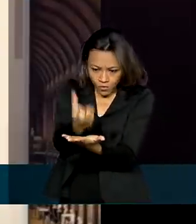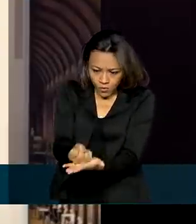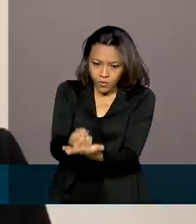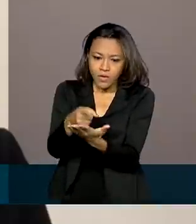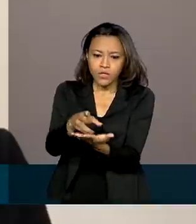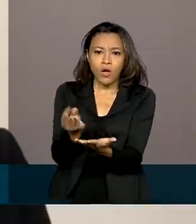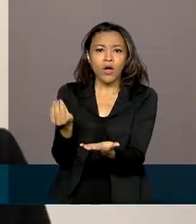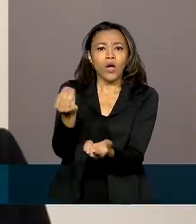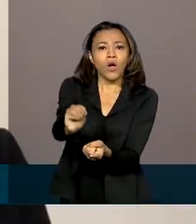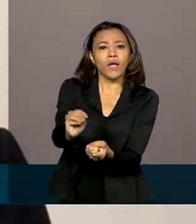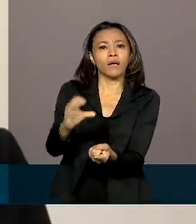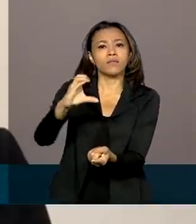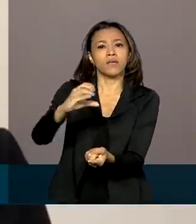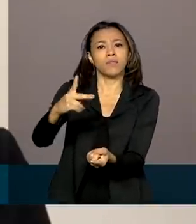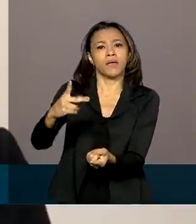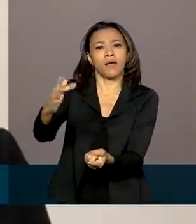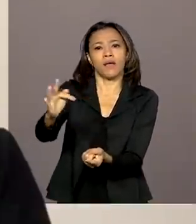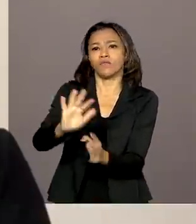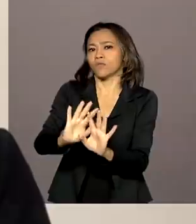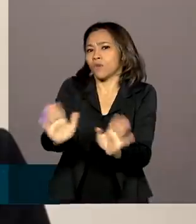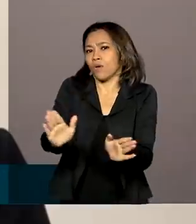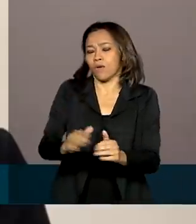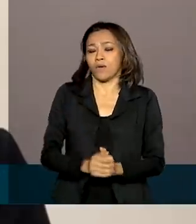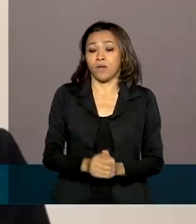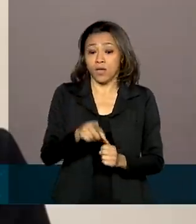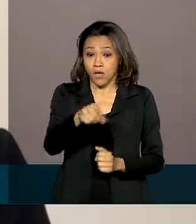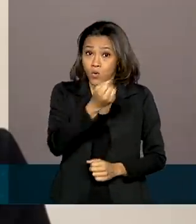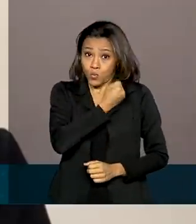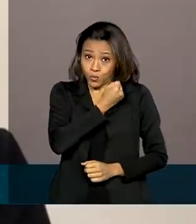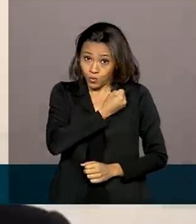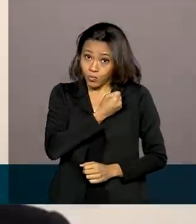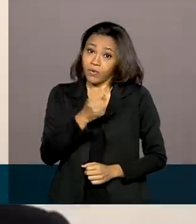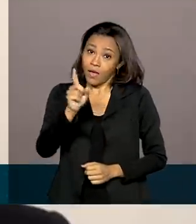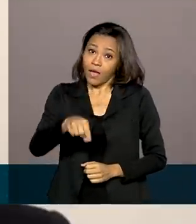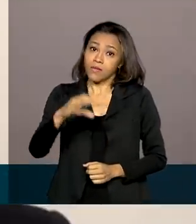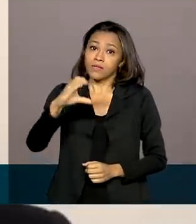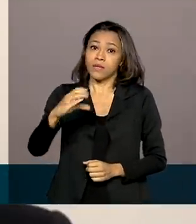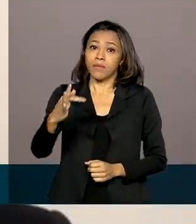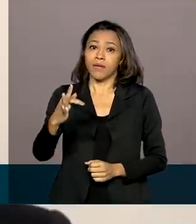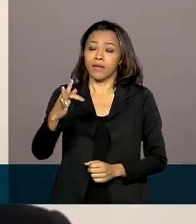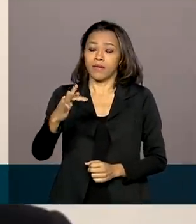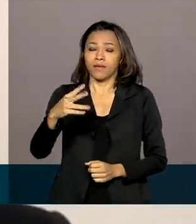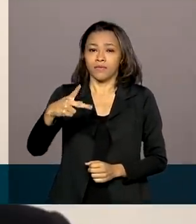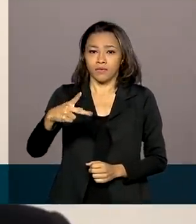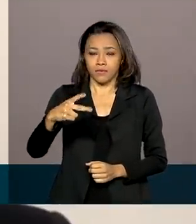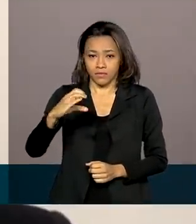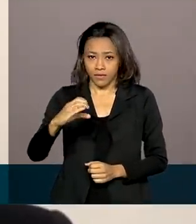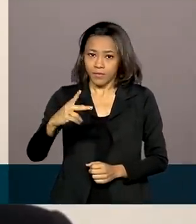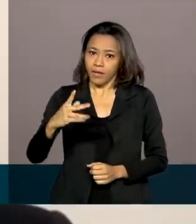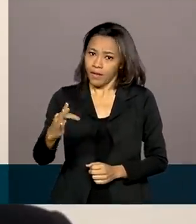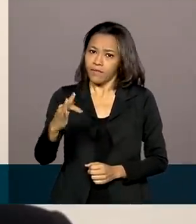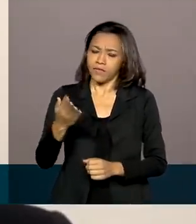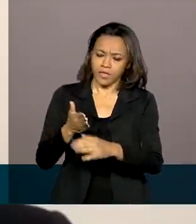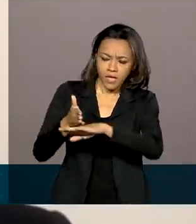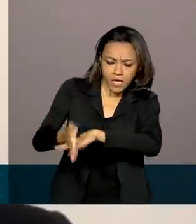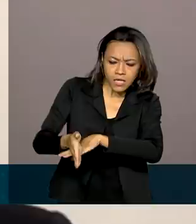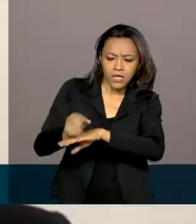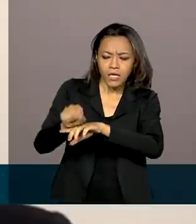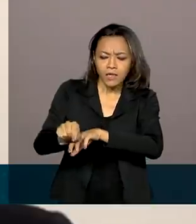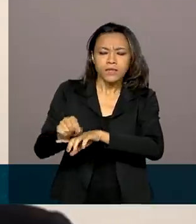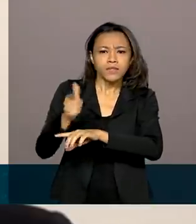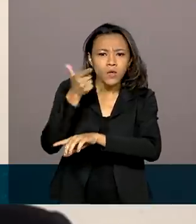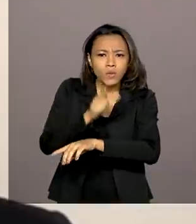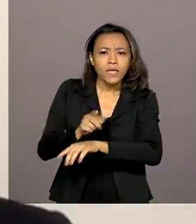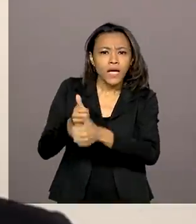o CPF. O CPF passou a ser o número da carteira de trabalho digital. Ao habilitar a carteira de trabalho digital, ele vai conseguir